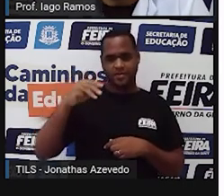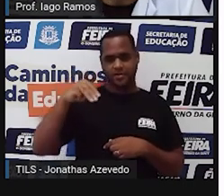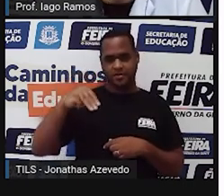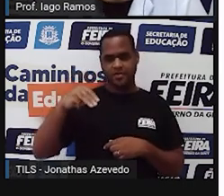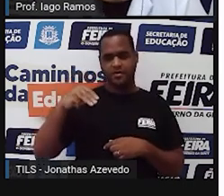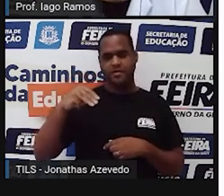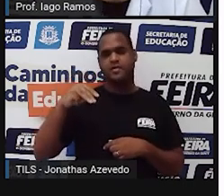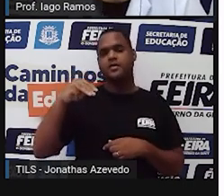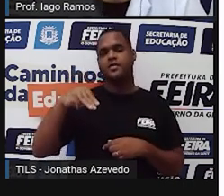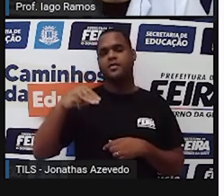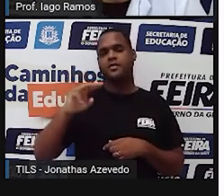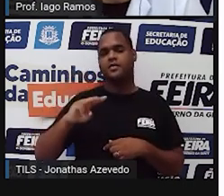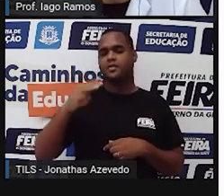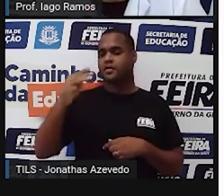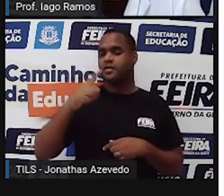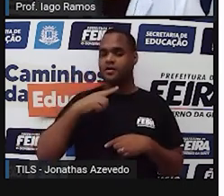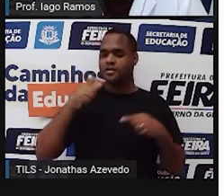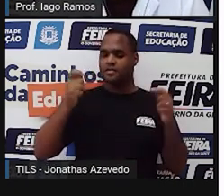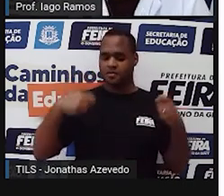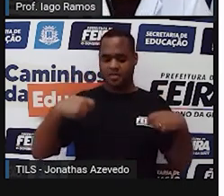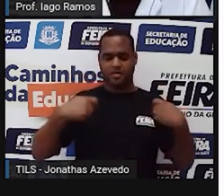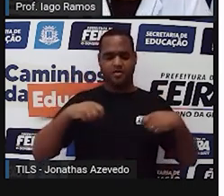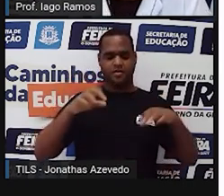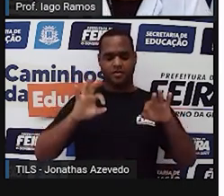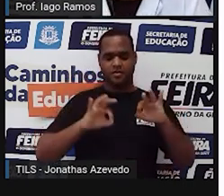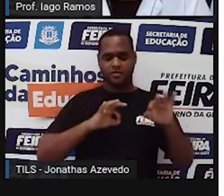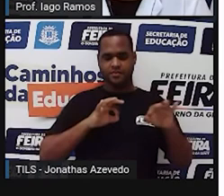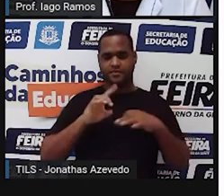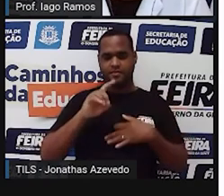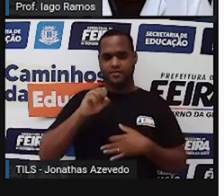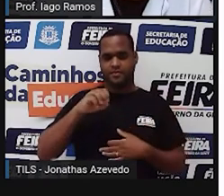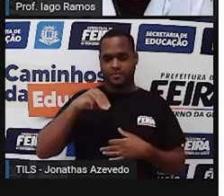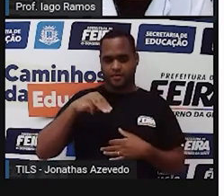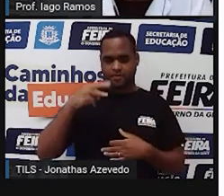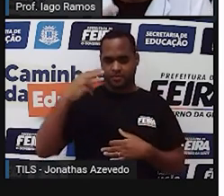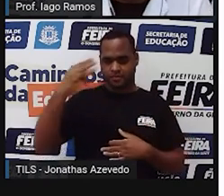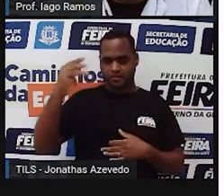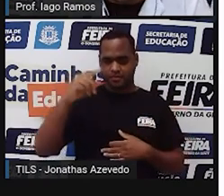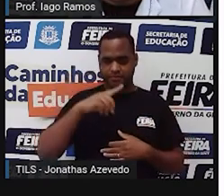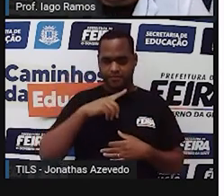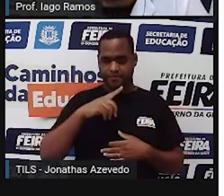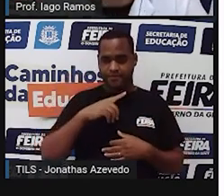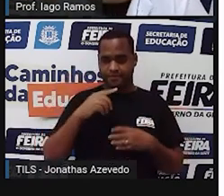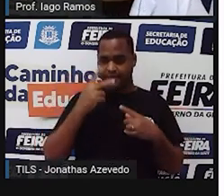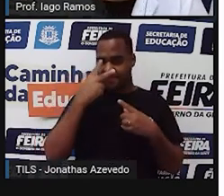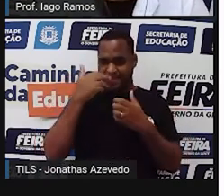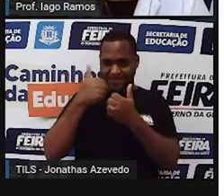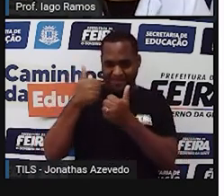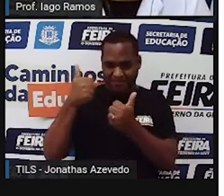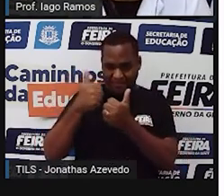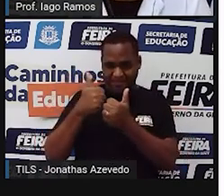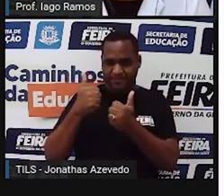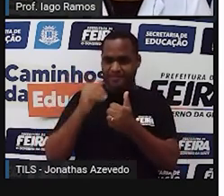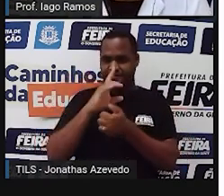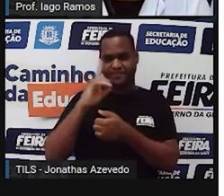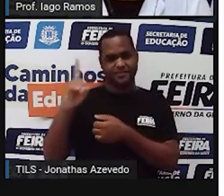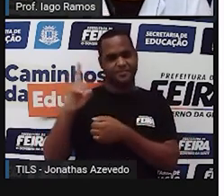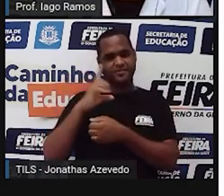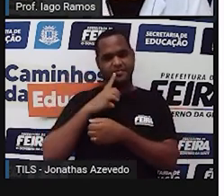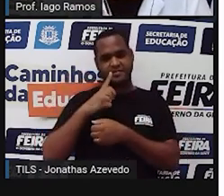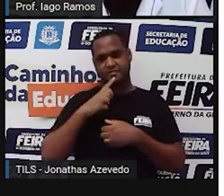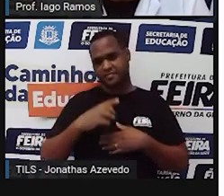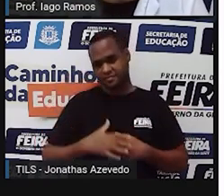e precisa ir para decâmetro cúbico, que está logo ali do ladinho à direita, né?